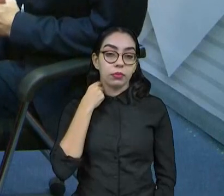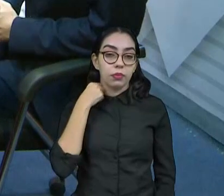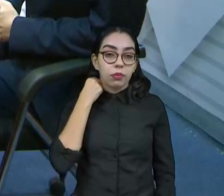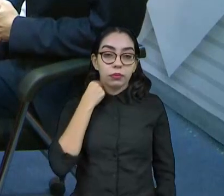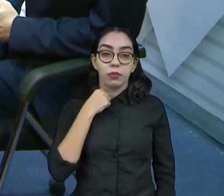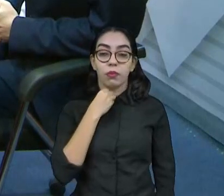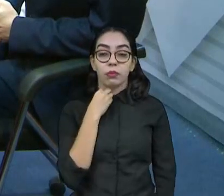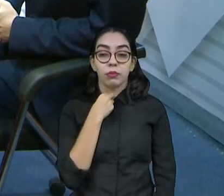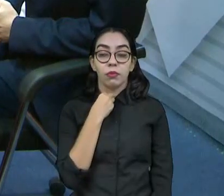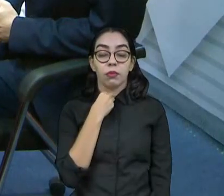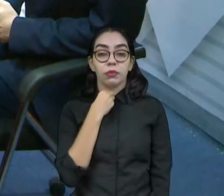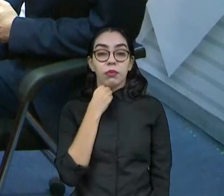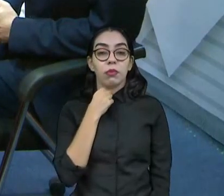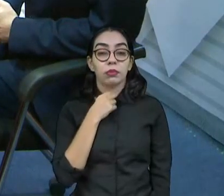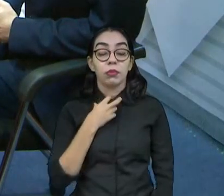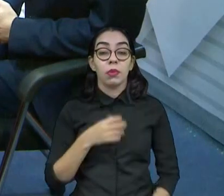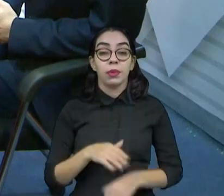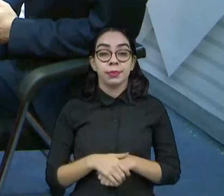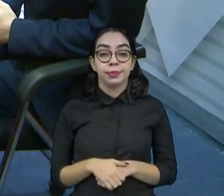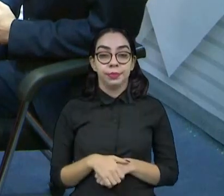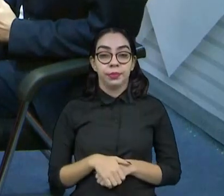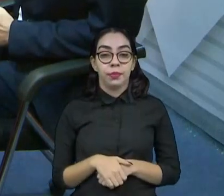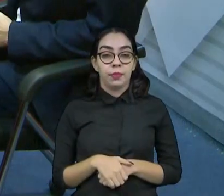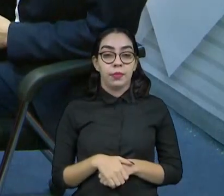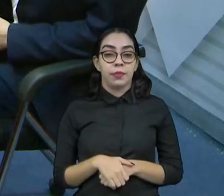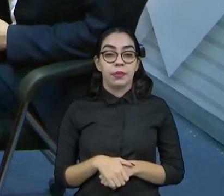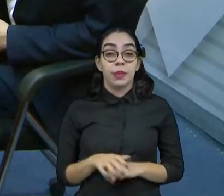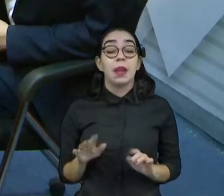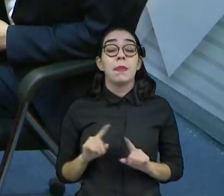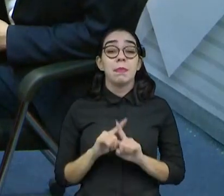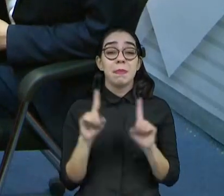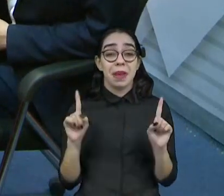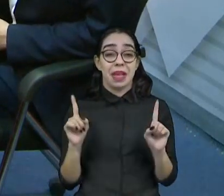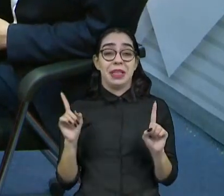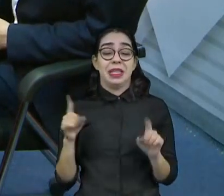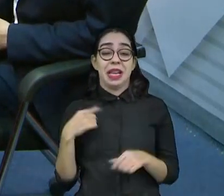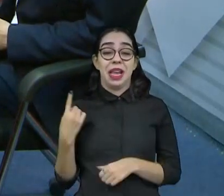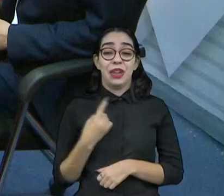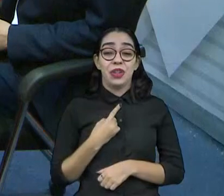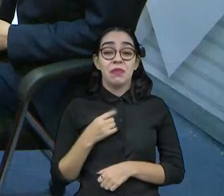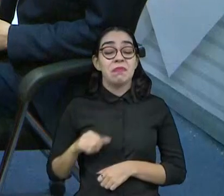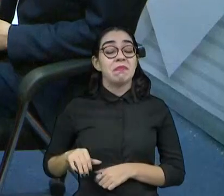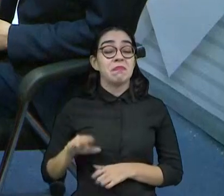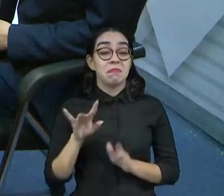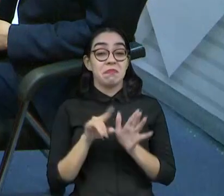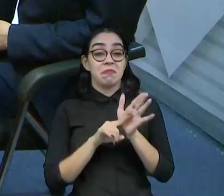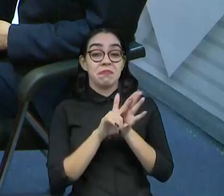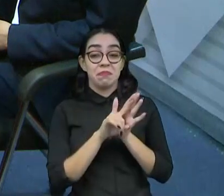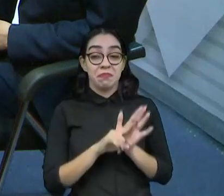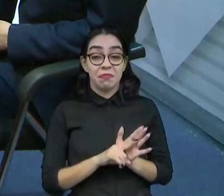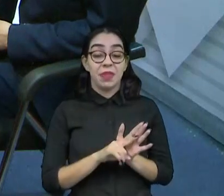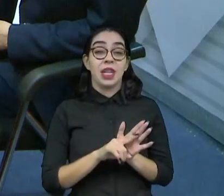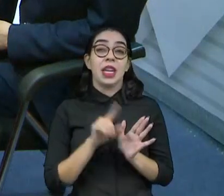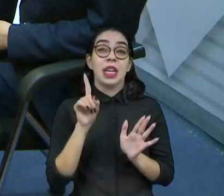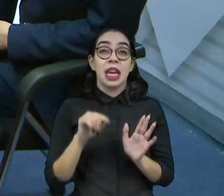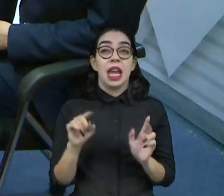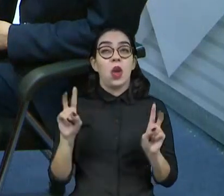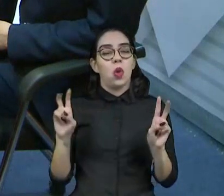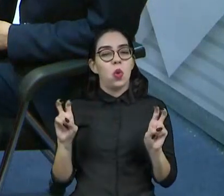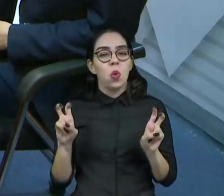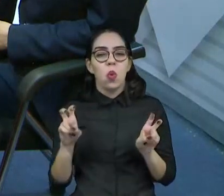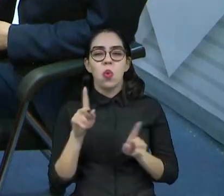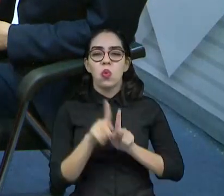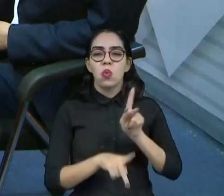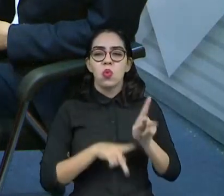absolutamente comum e correto fazer. A gente ser excluído. A gente faz muita matéria com a população, que a gente chama de povo fala, e todo mundo